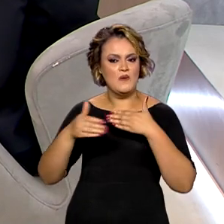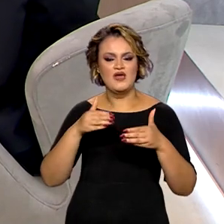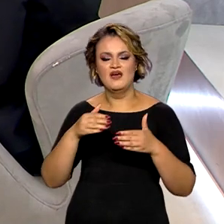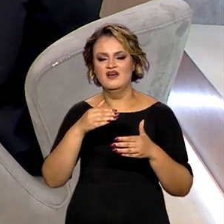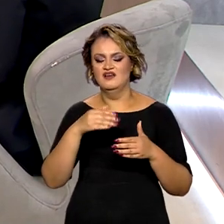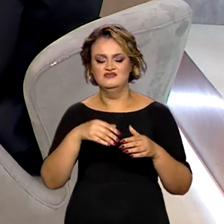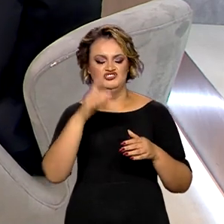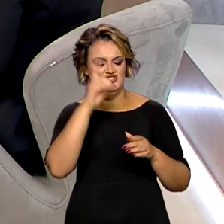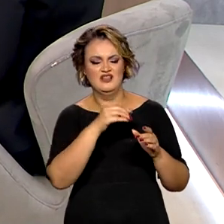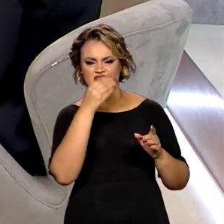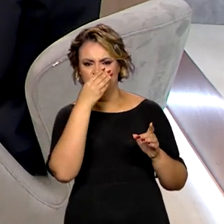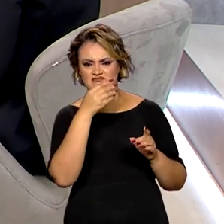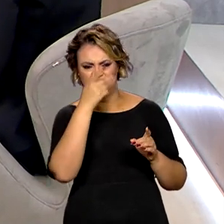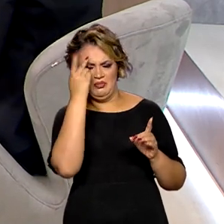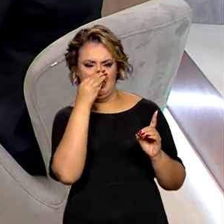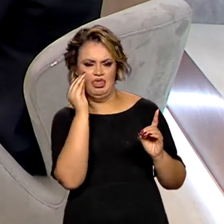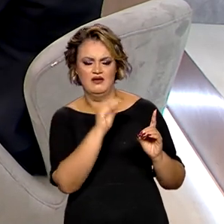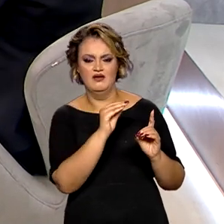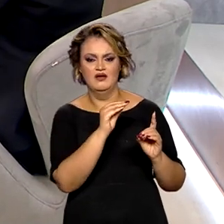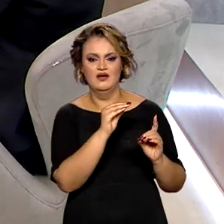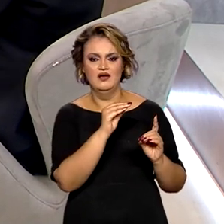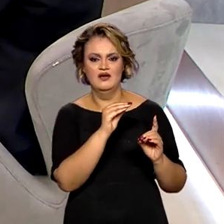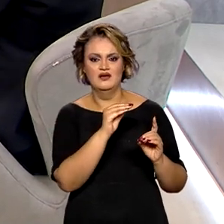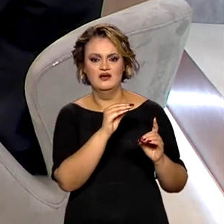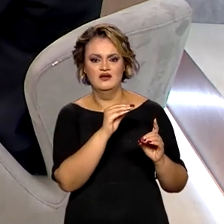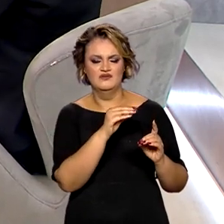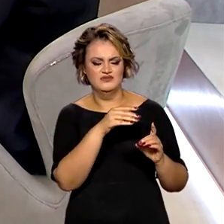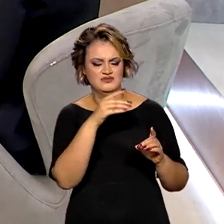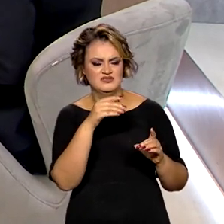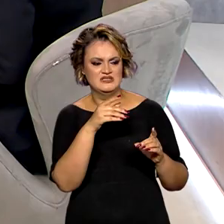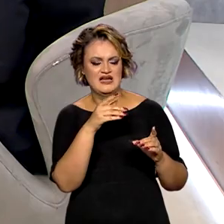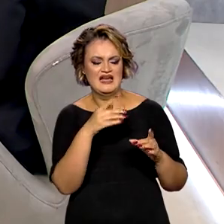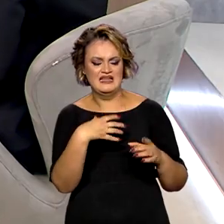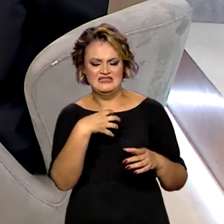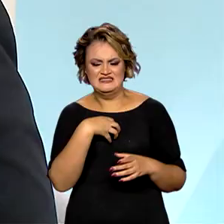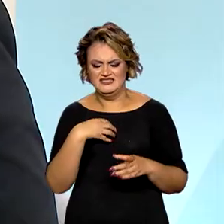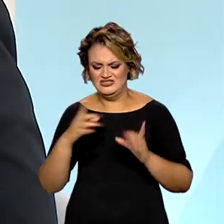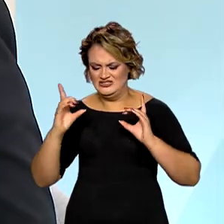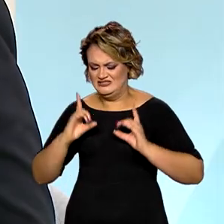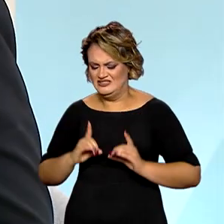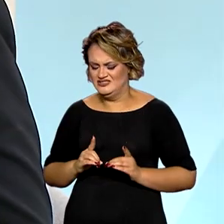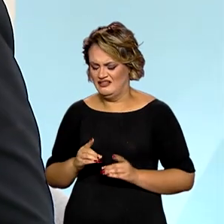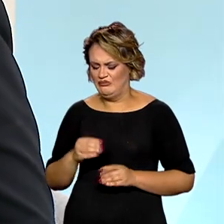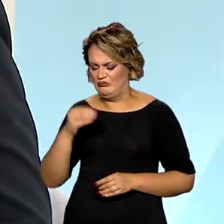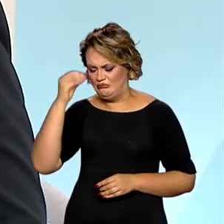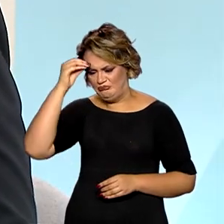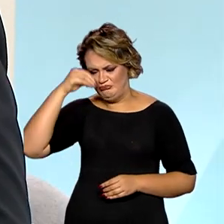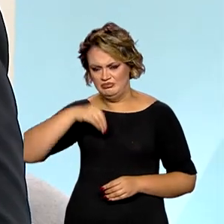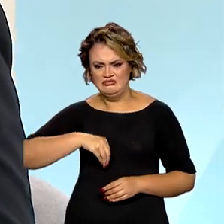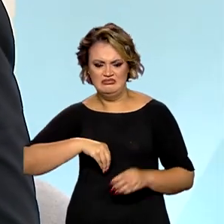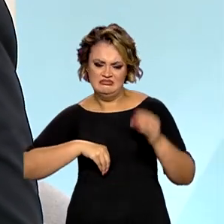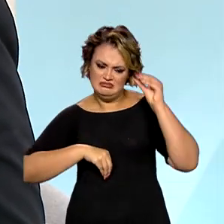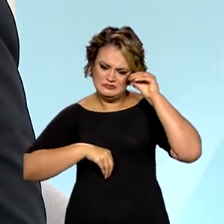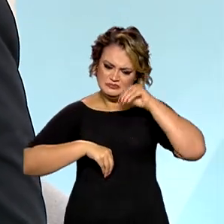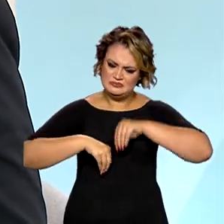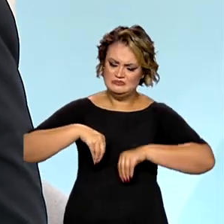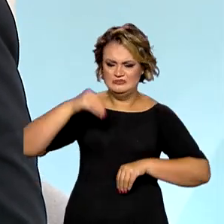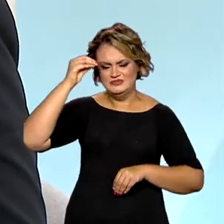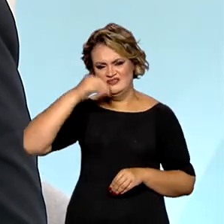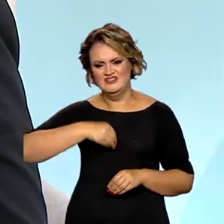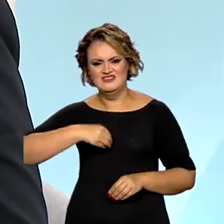de um ser humano, da mulher, você vai ter a dignidade dela ferida. Quando a mulher está numa situação